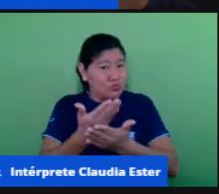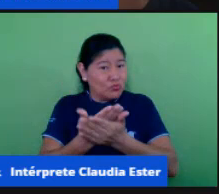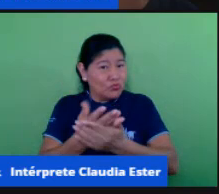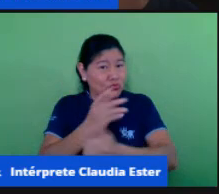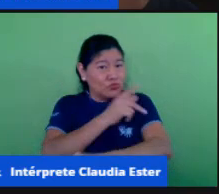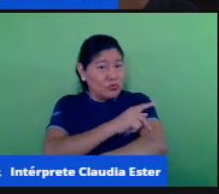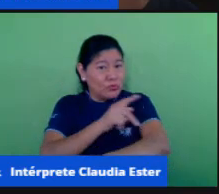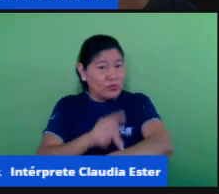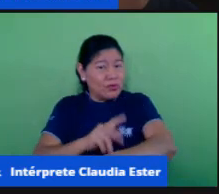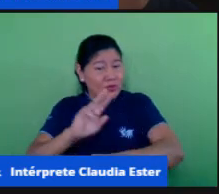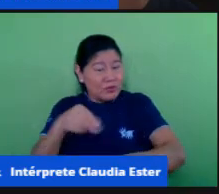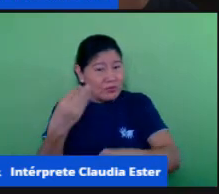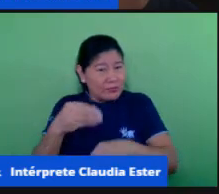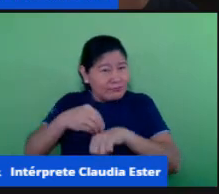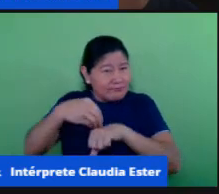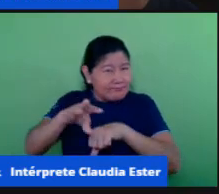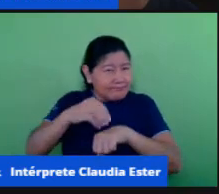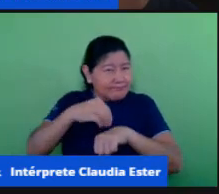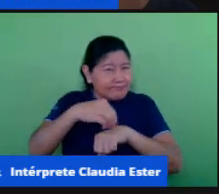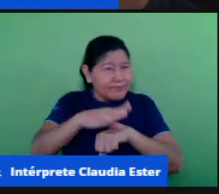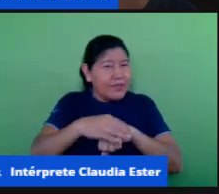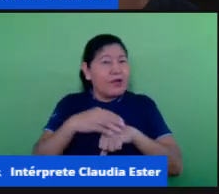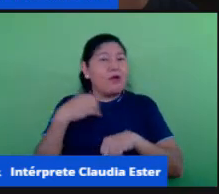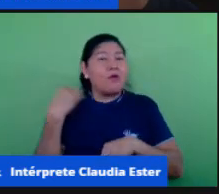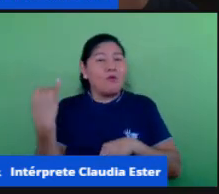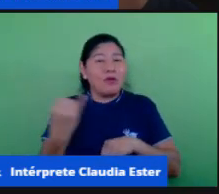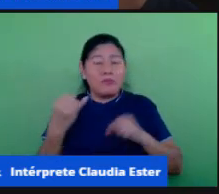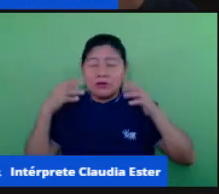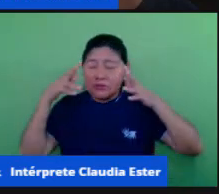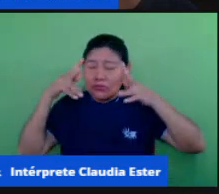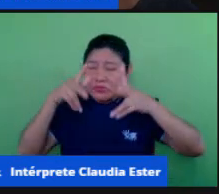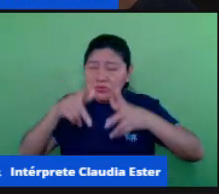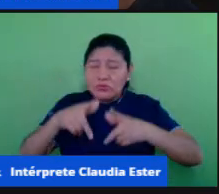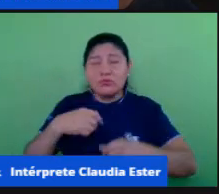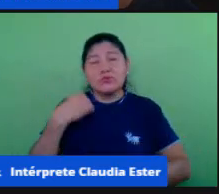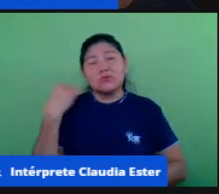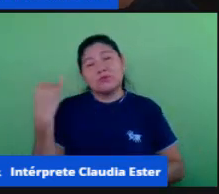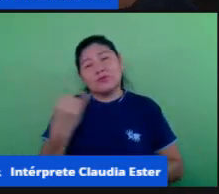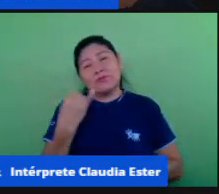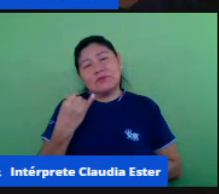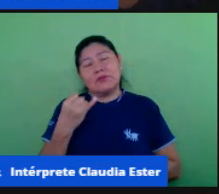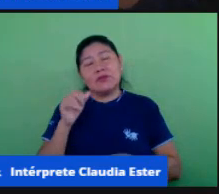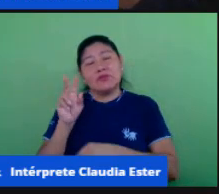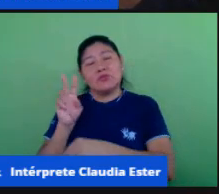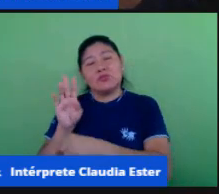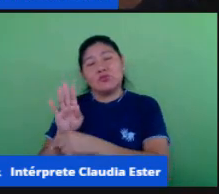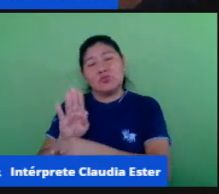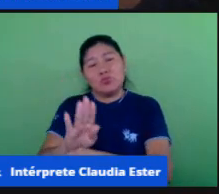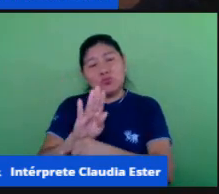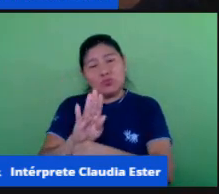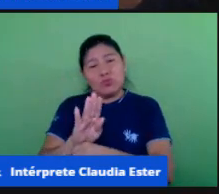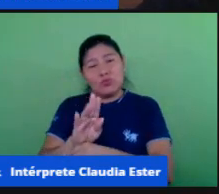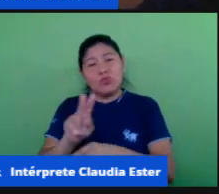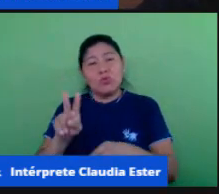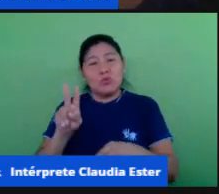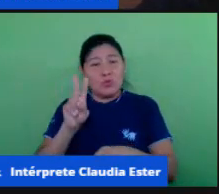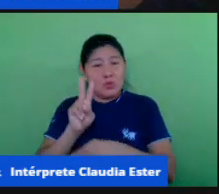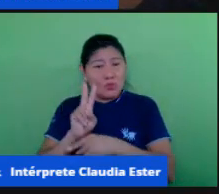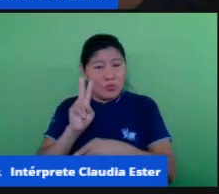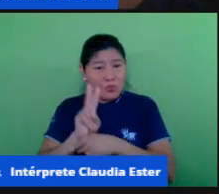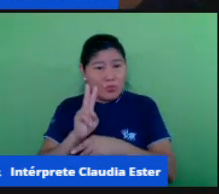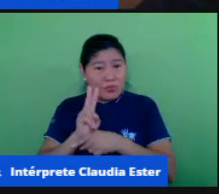importantíssimo é a relação afetiva o cuidado o bom dia a acolhida que tem que ter